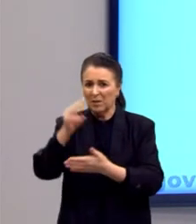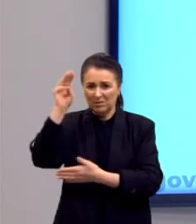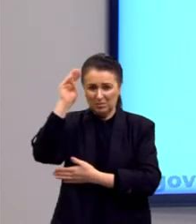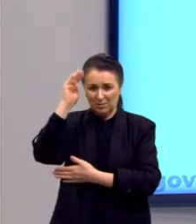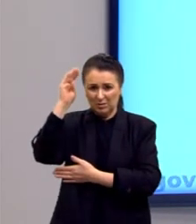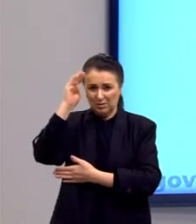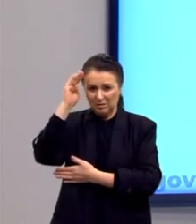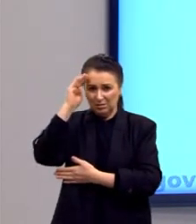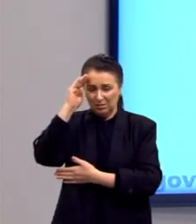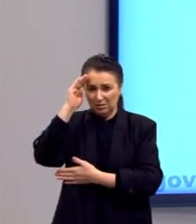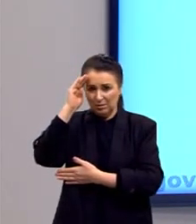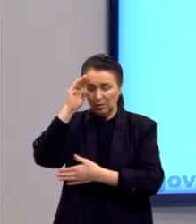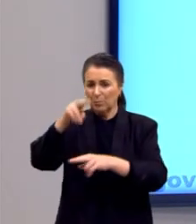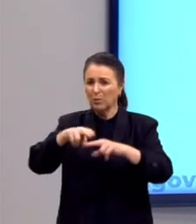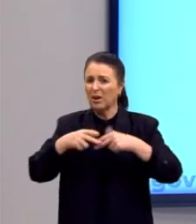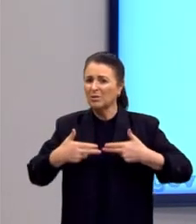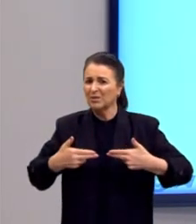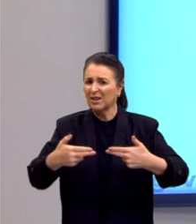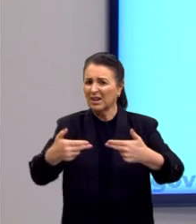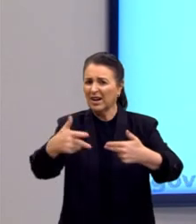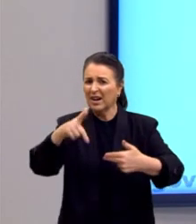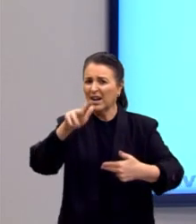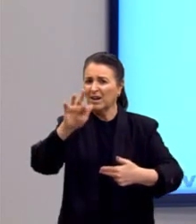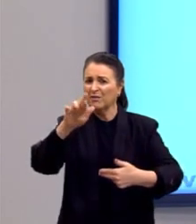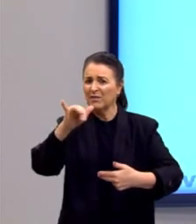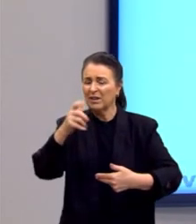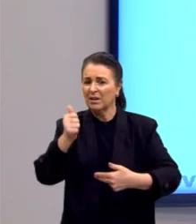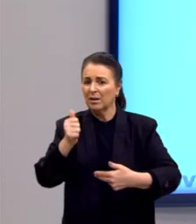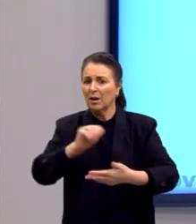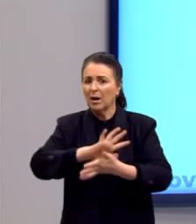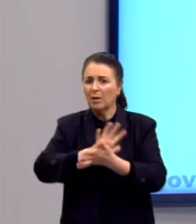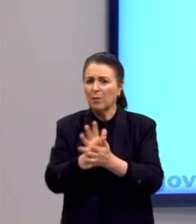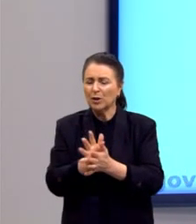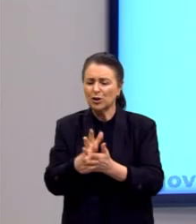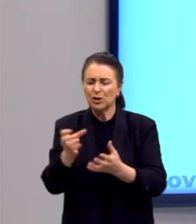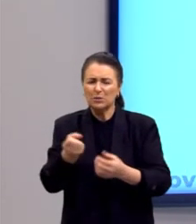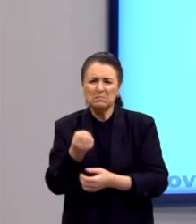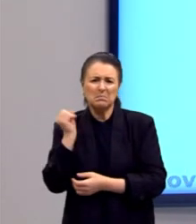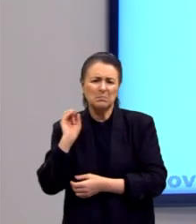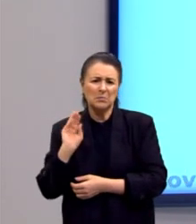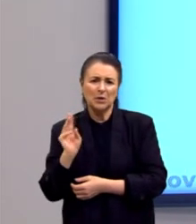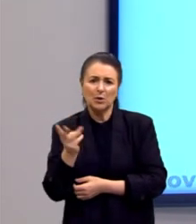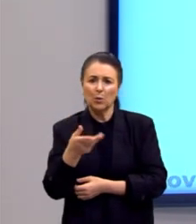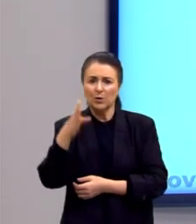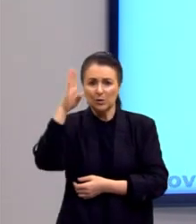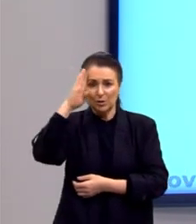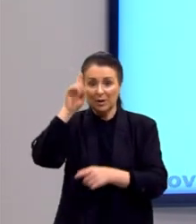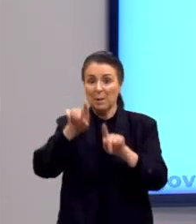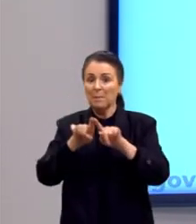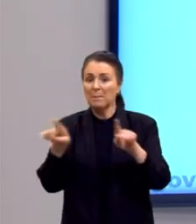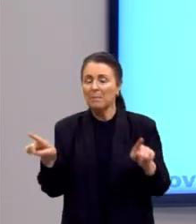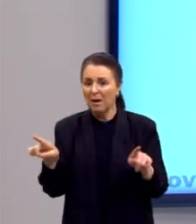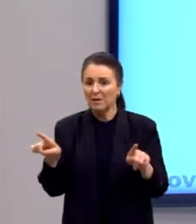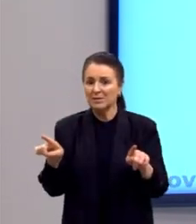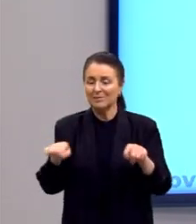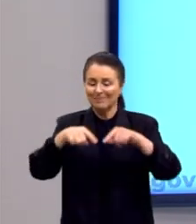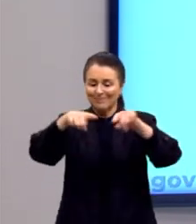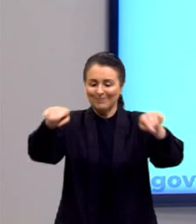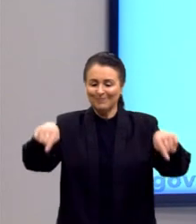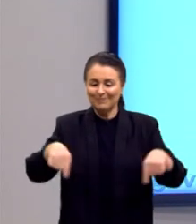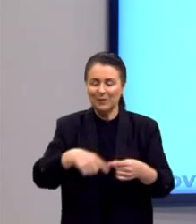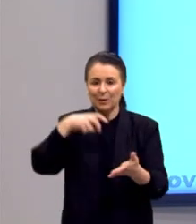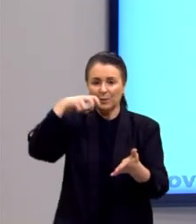Desencadeado pela Guerra Fria, depois, a morte de milhões de soldados, não, mas sim na execução de